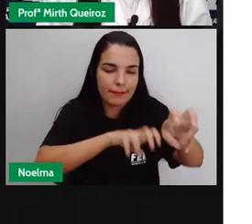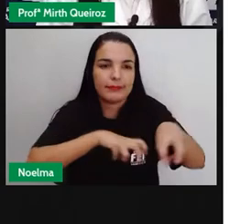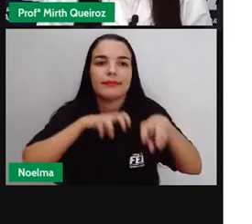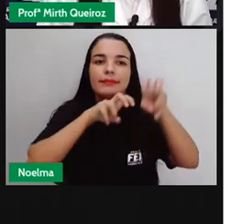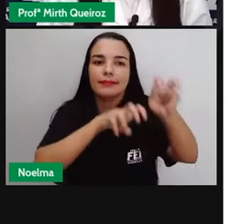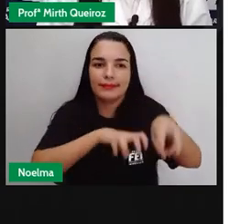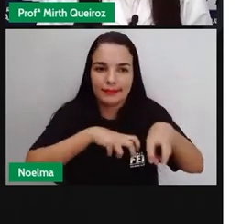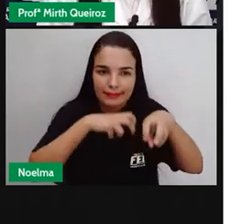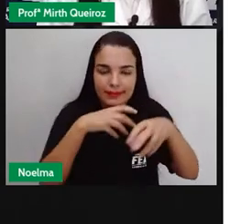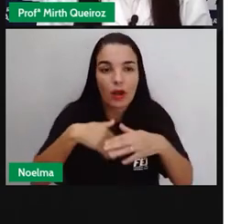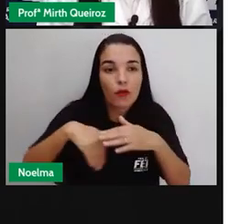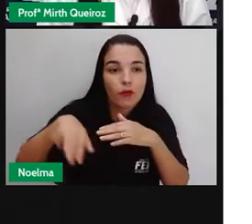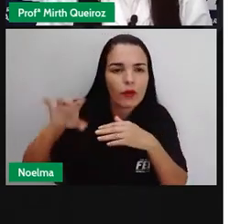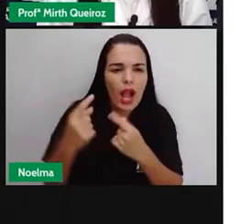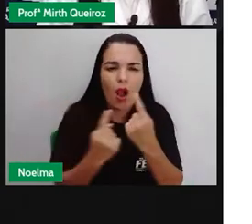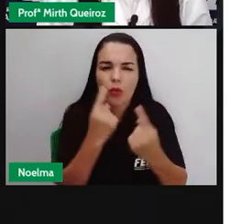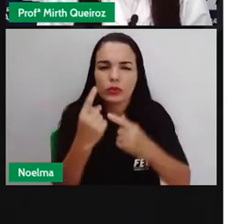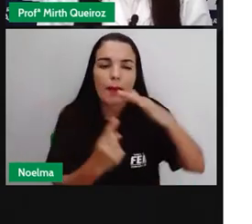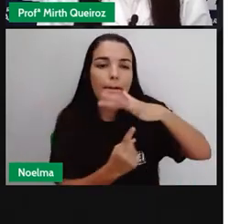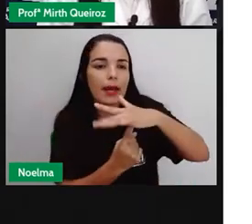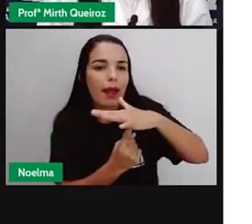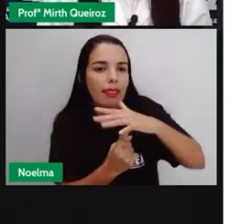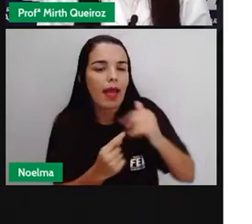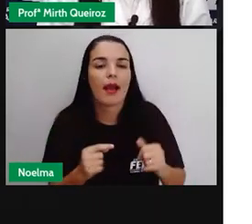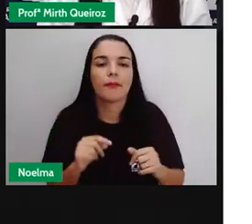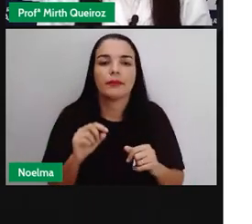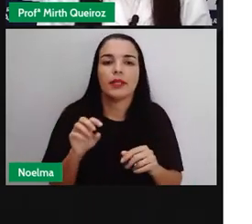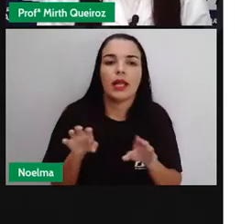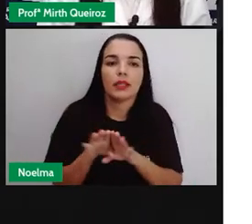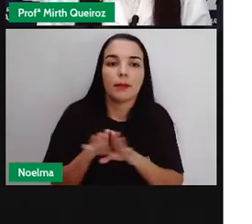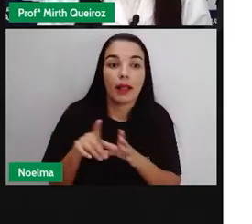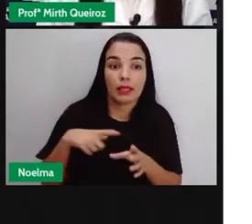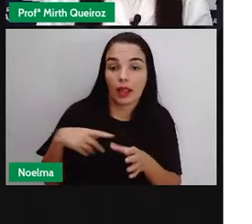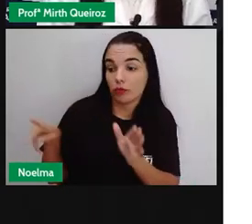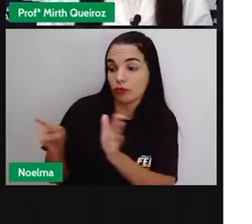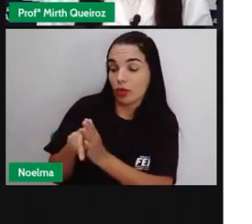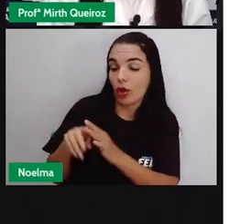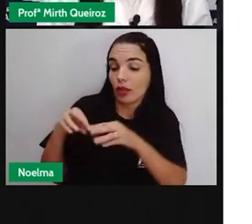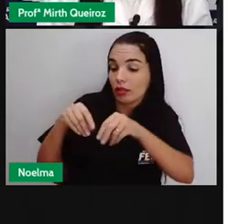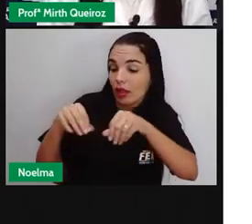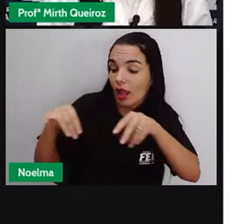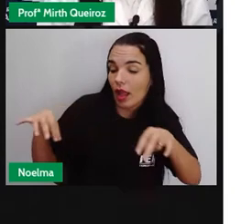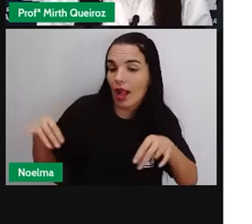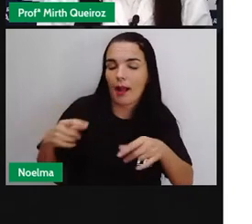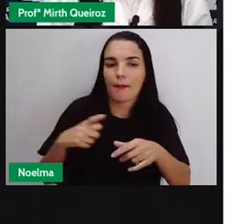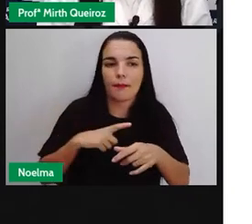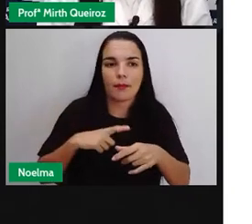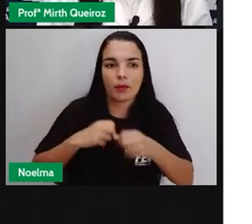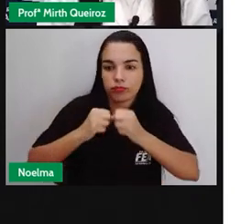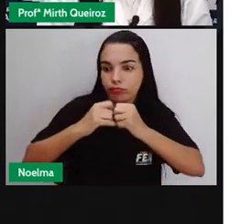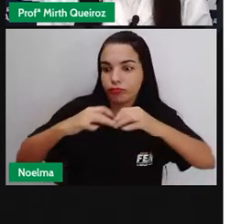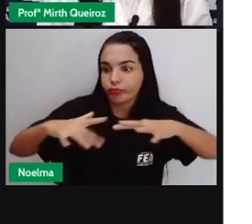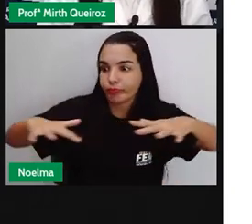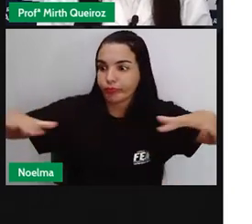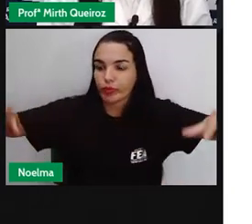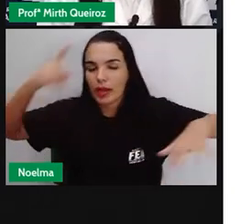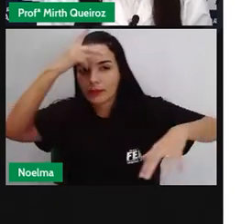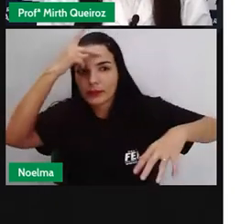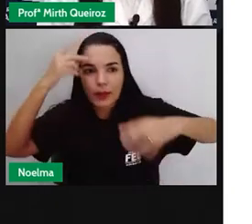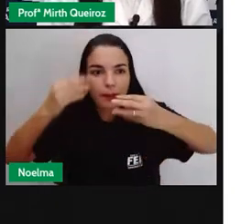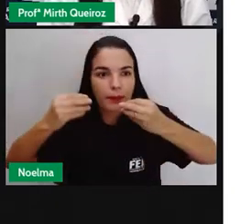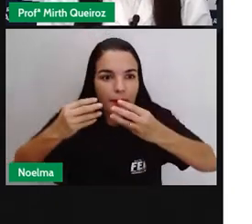o Paraná em condições melhores, já recebendo terras para poder colonizar. Nos últimos 13 anos do século